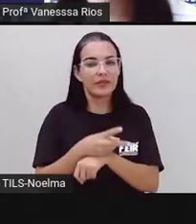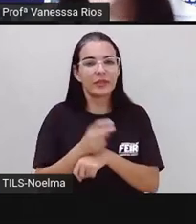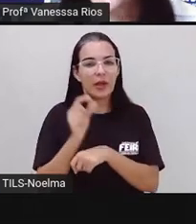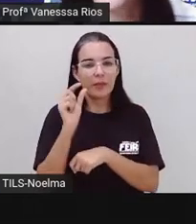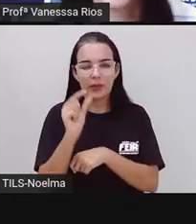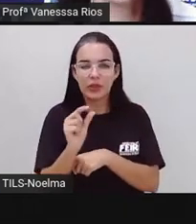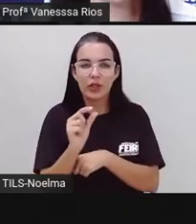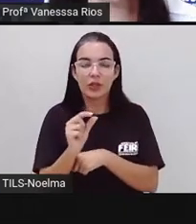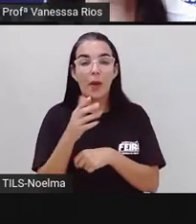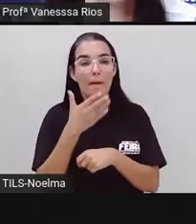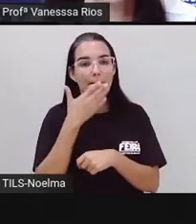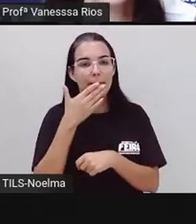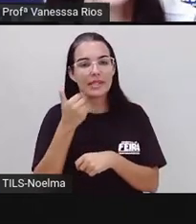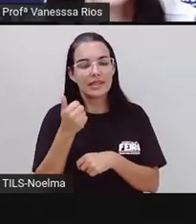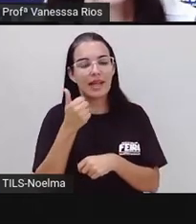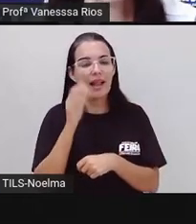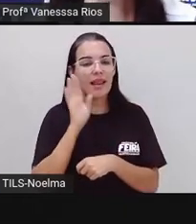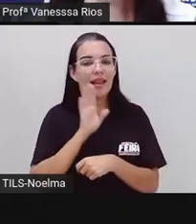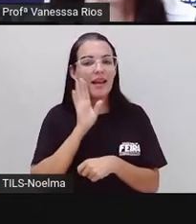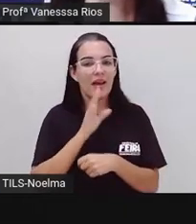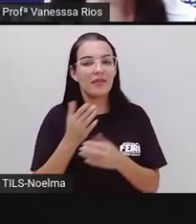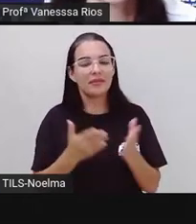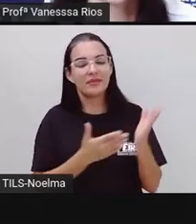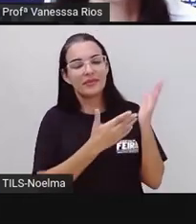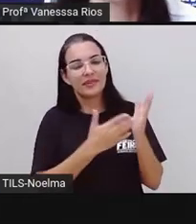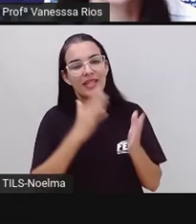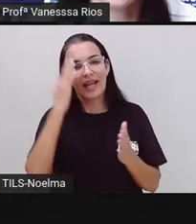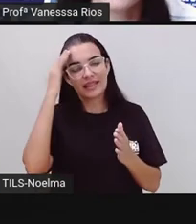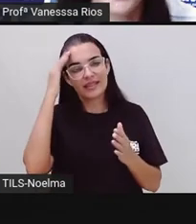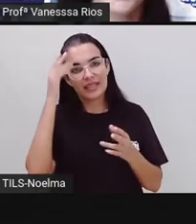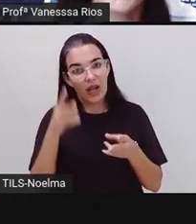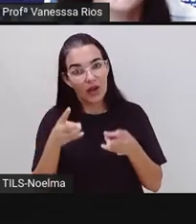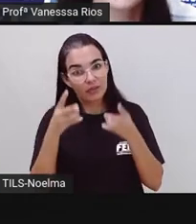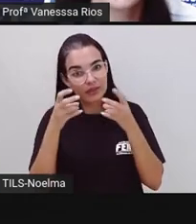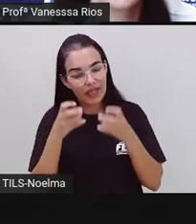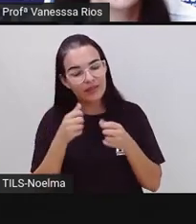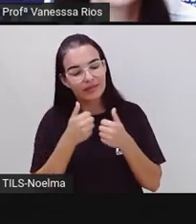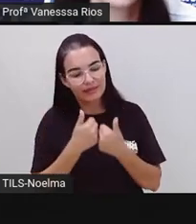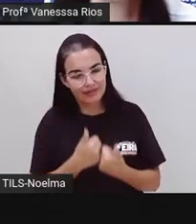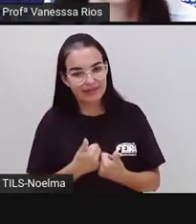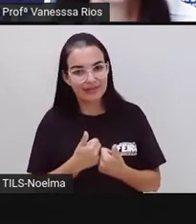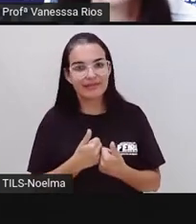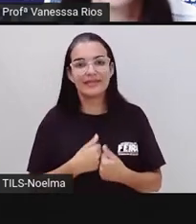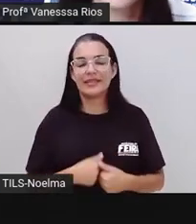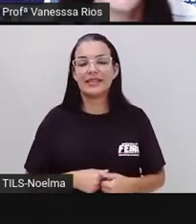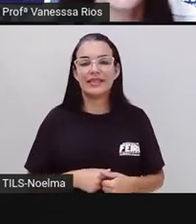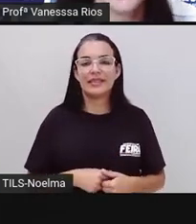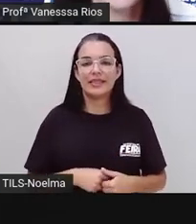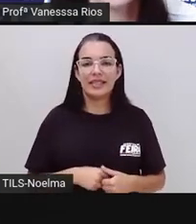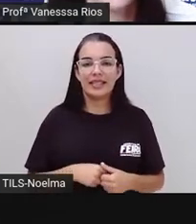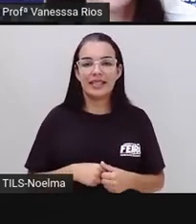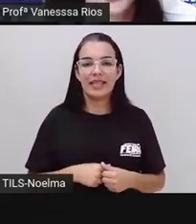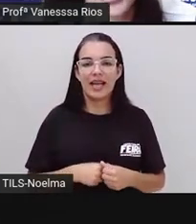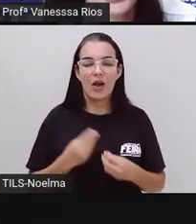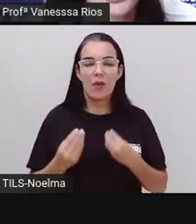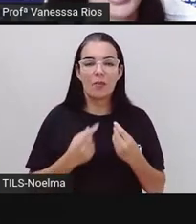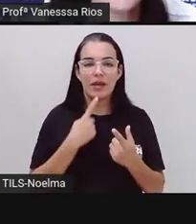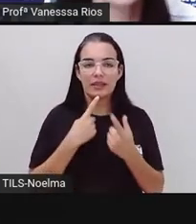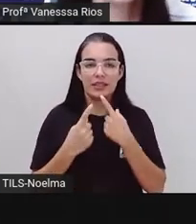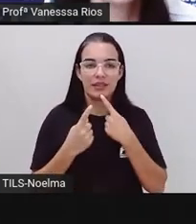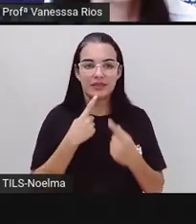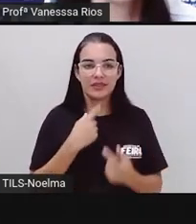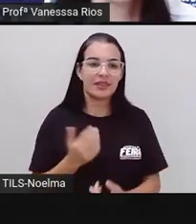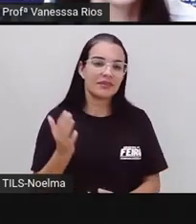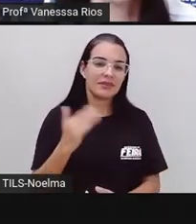bem curtinho, mas é bem interessante, a Pró espera que vocês observem aí na possibilidade dessa entrevista, tá